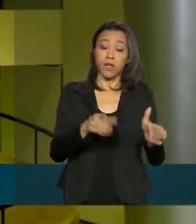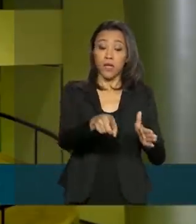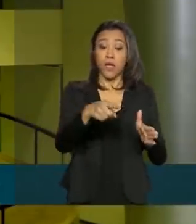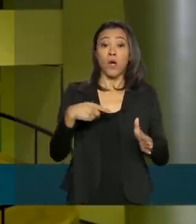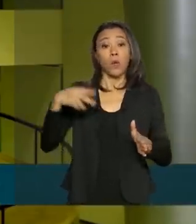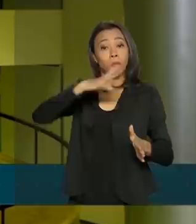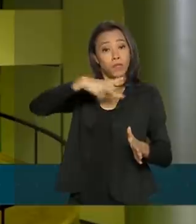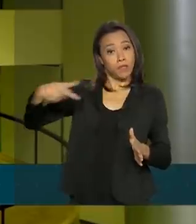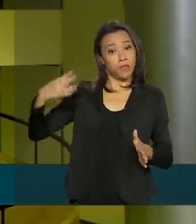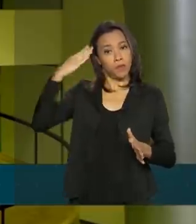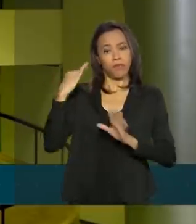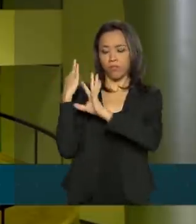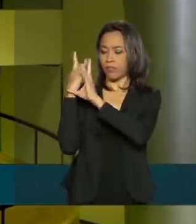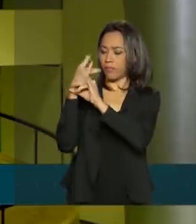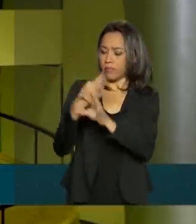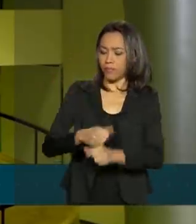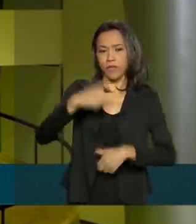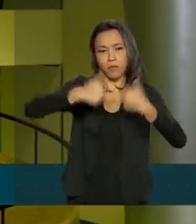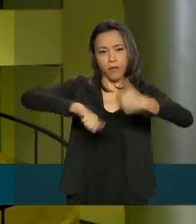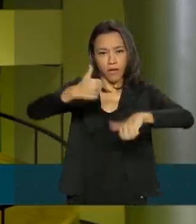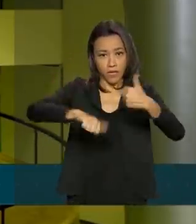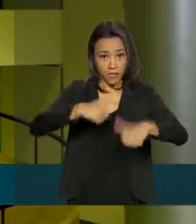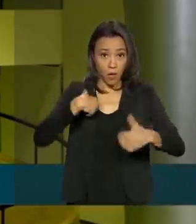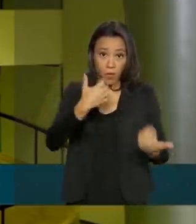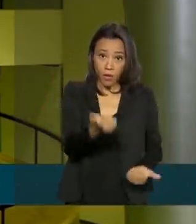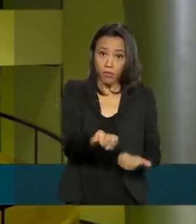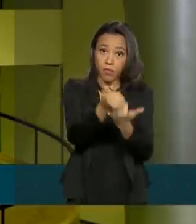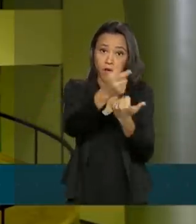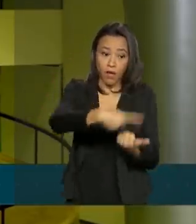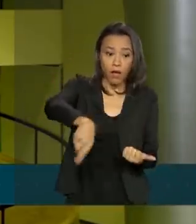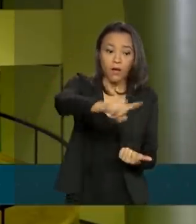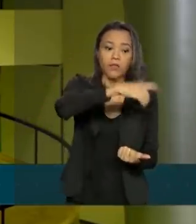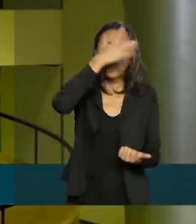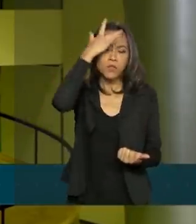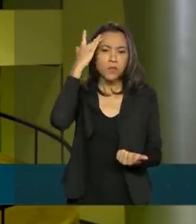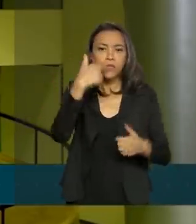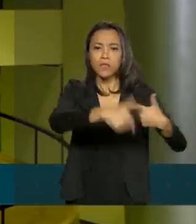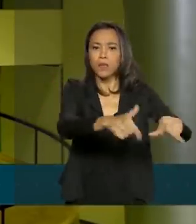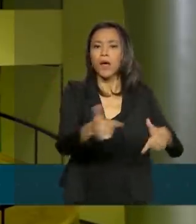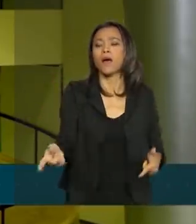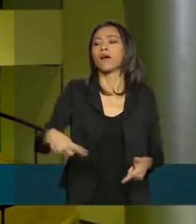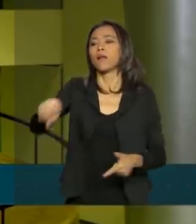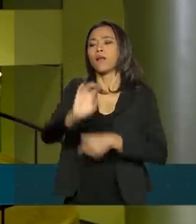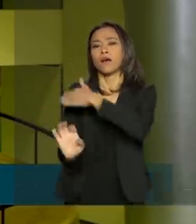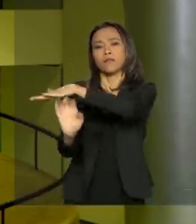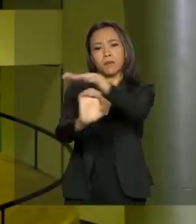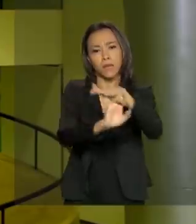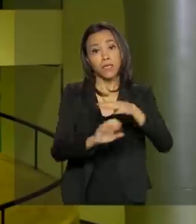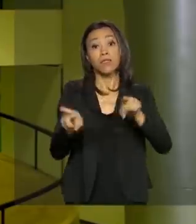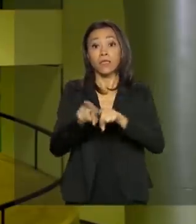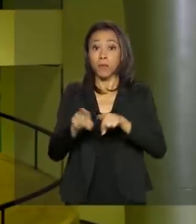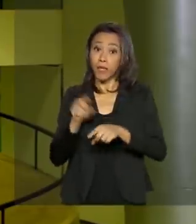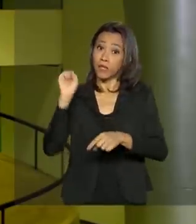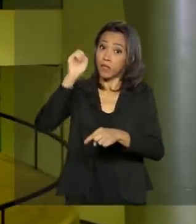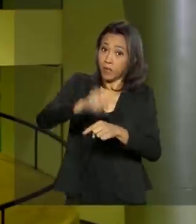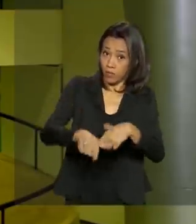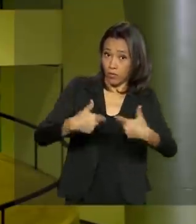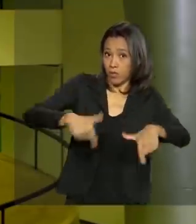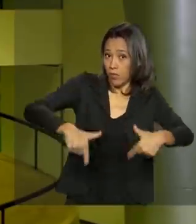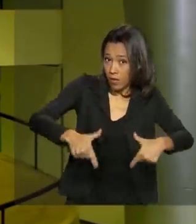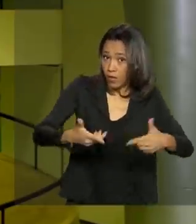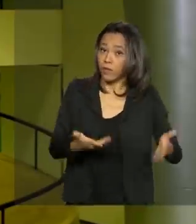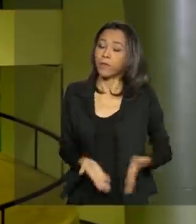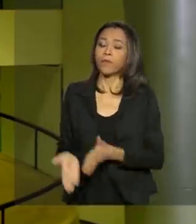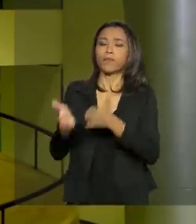ações adotadas pelo governo para socorrer o trabalhador, as empresas e os empregos durante a pandemia. Entre